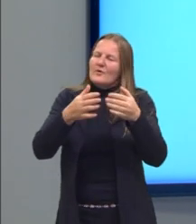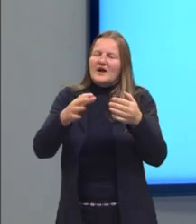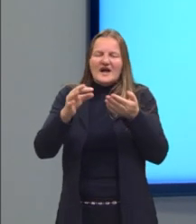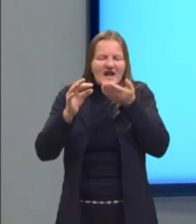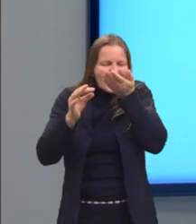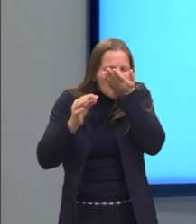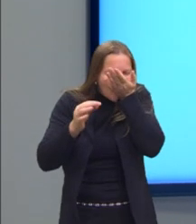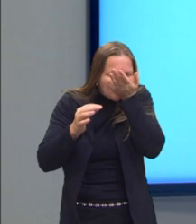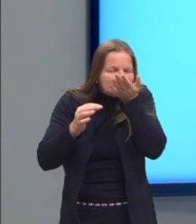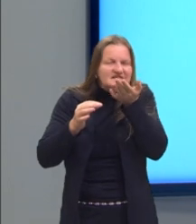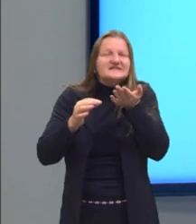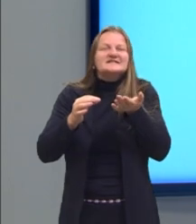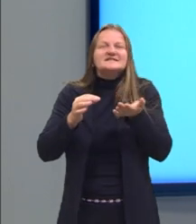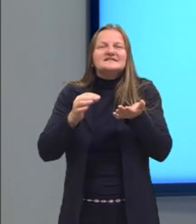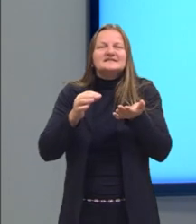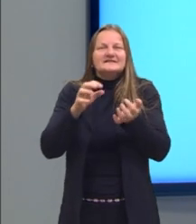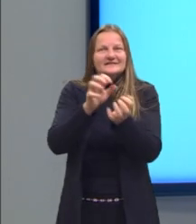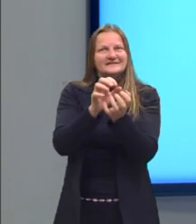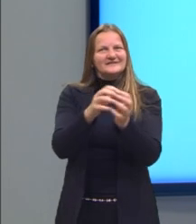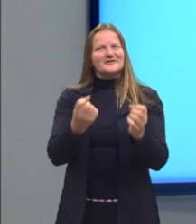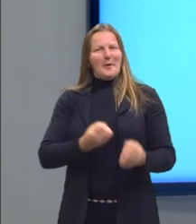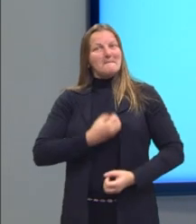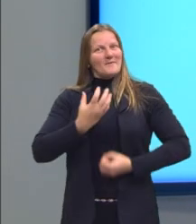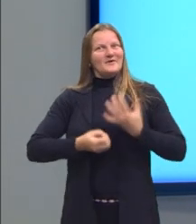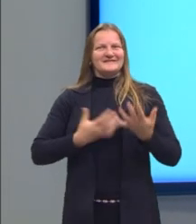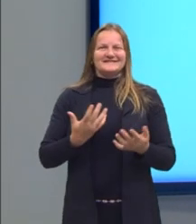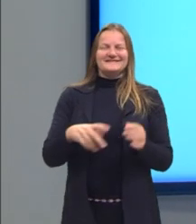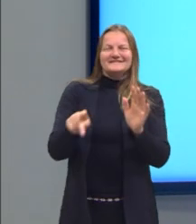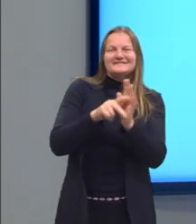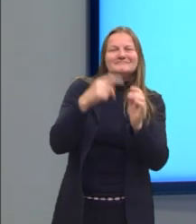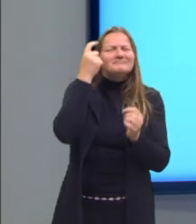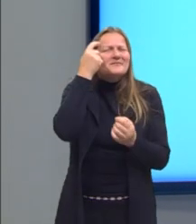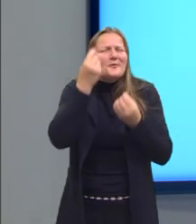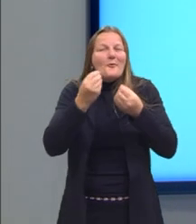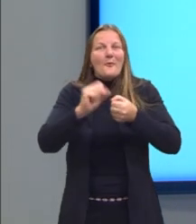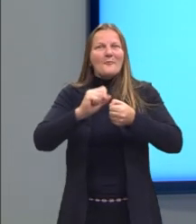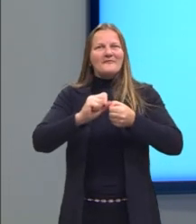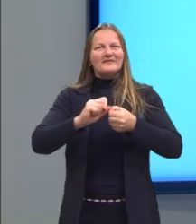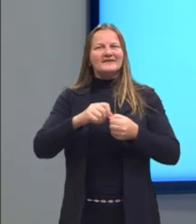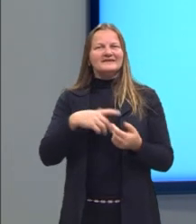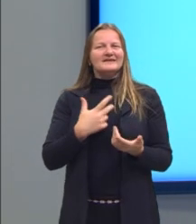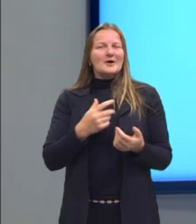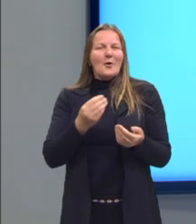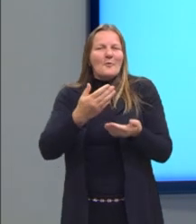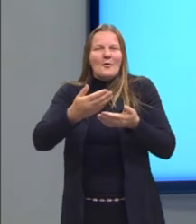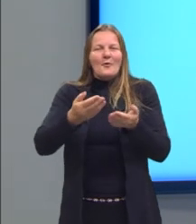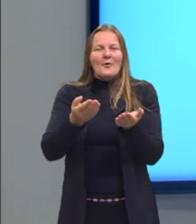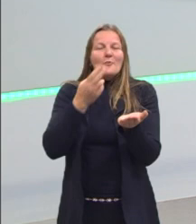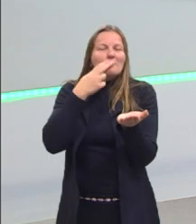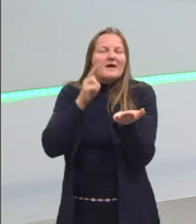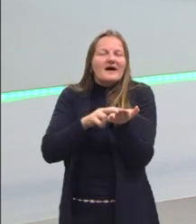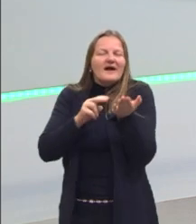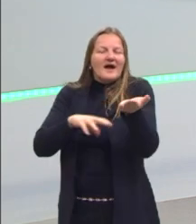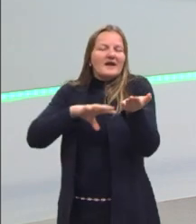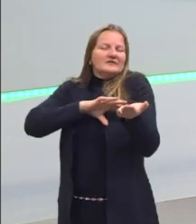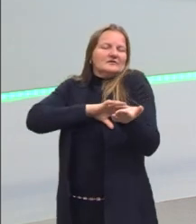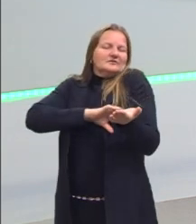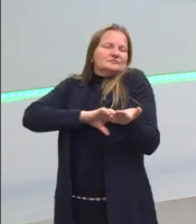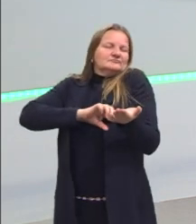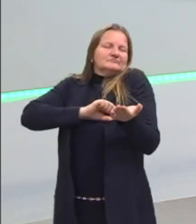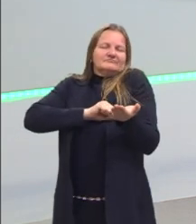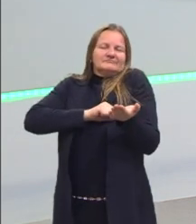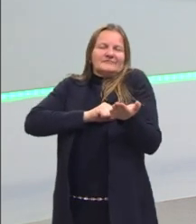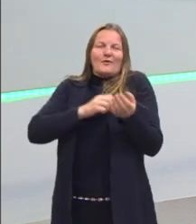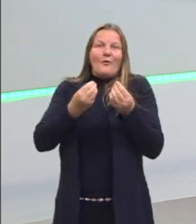dentes. Então, ali ele está refletindo sobre como a gente deveria fechar e abrir